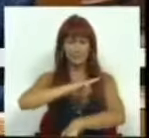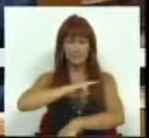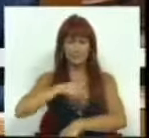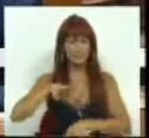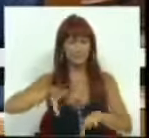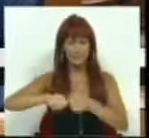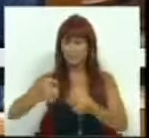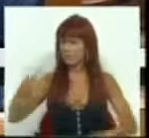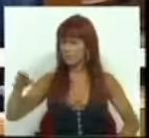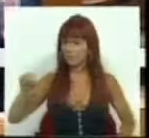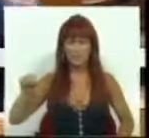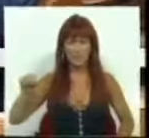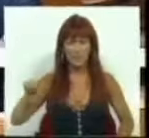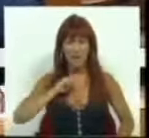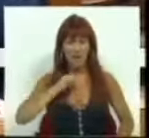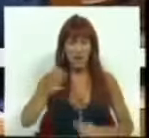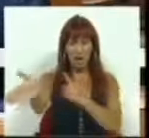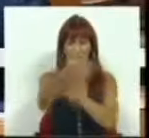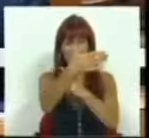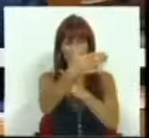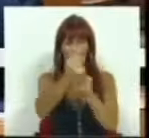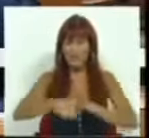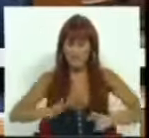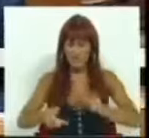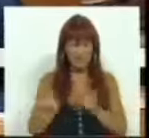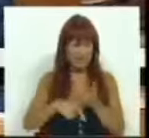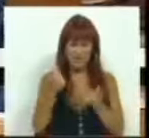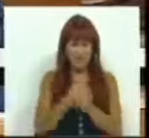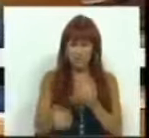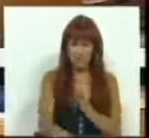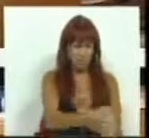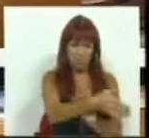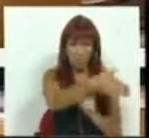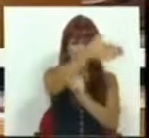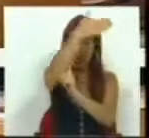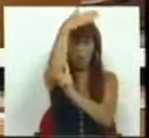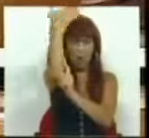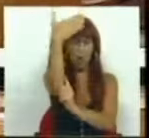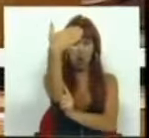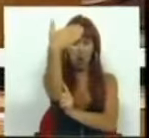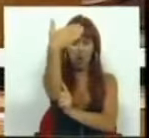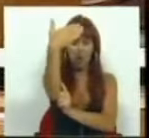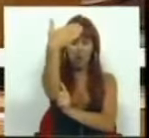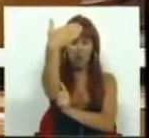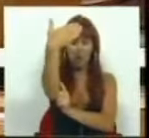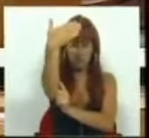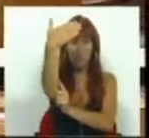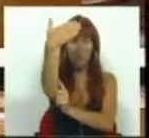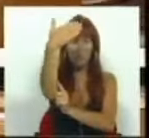para o Partido Socialista, a nossa bandeira tem que estar sempre bem erguida. Estamos